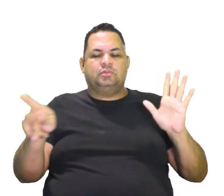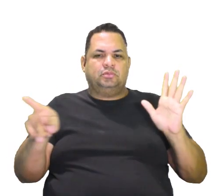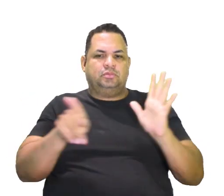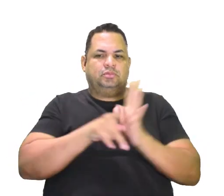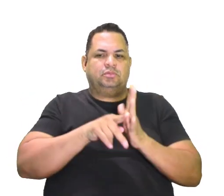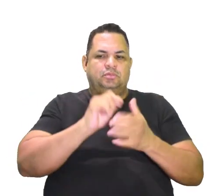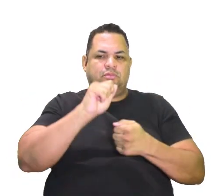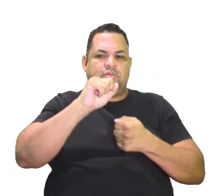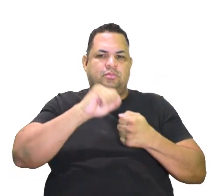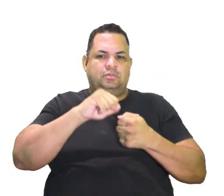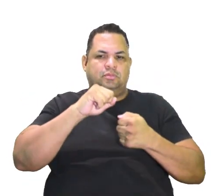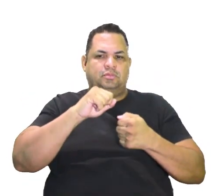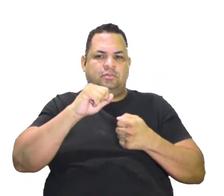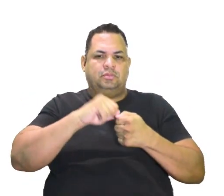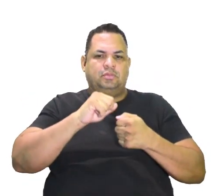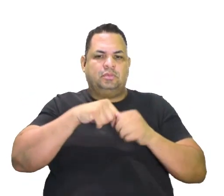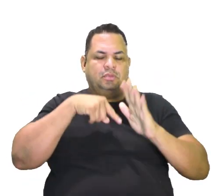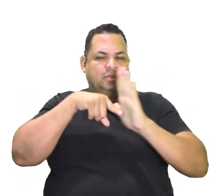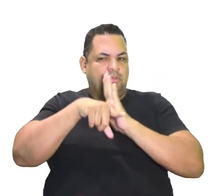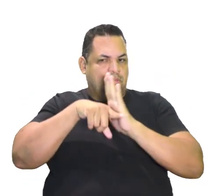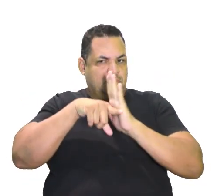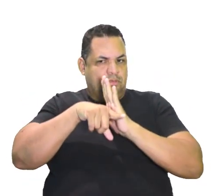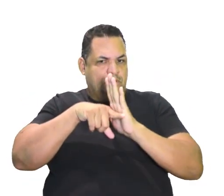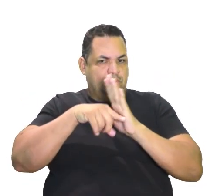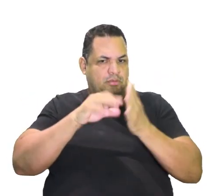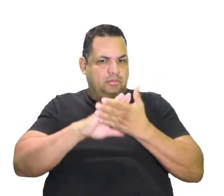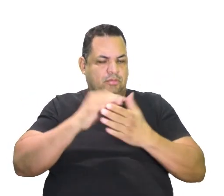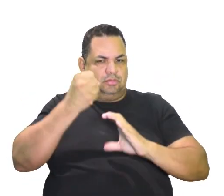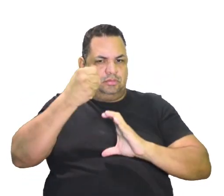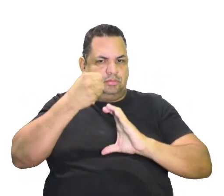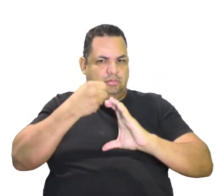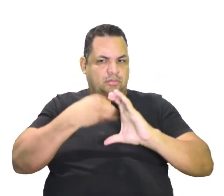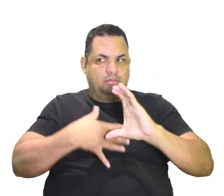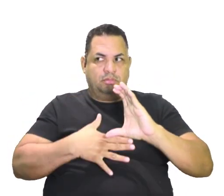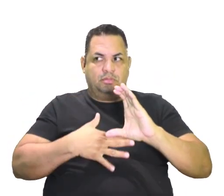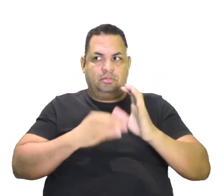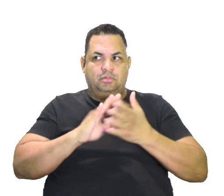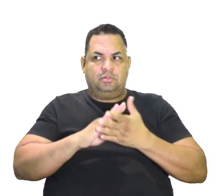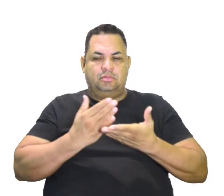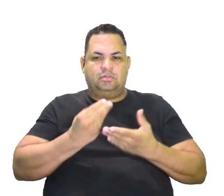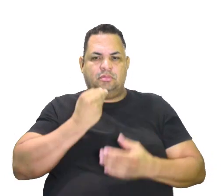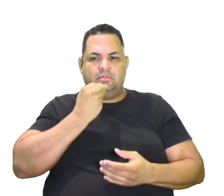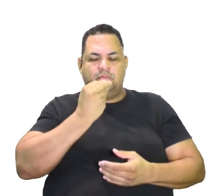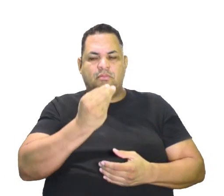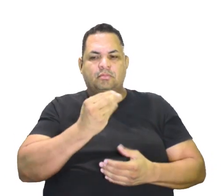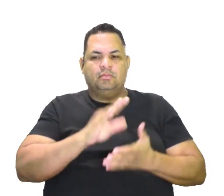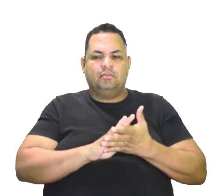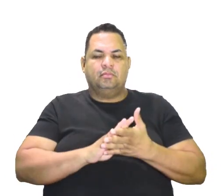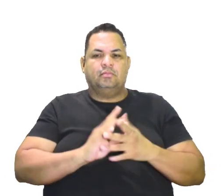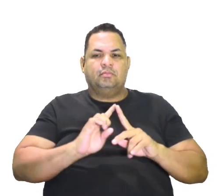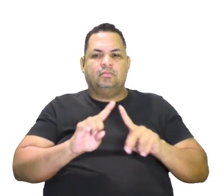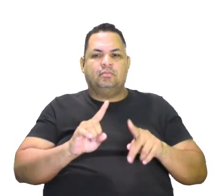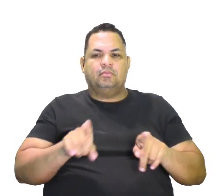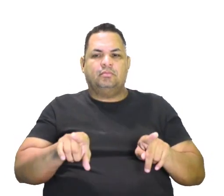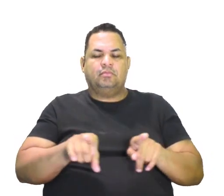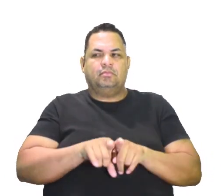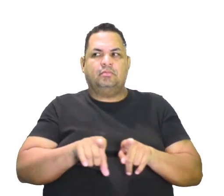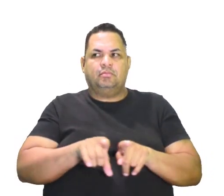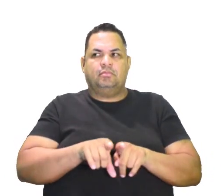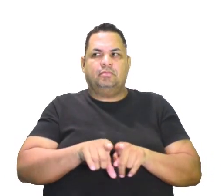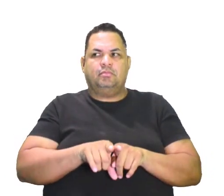Você vai fazer uma análise, né? Vai colocar o que a questão cede, mas não deixe também